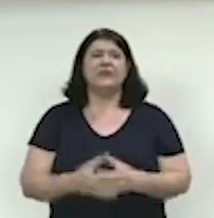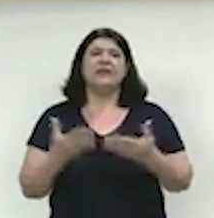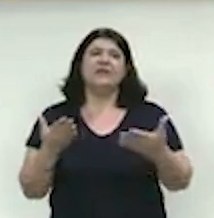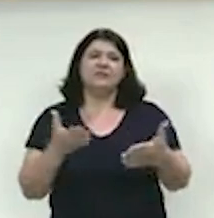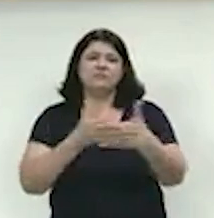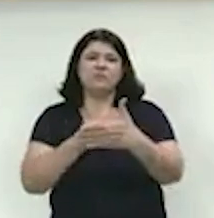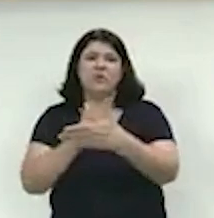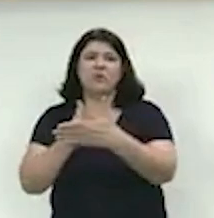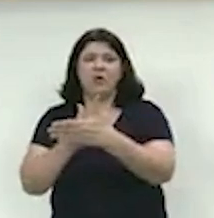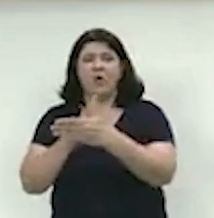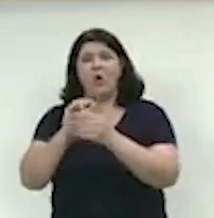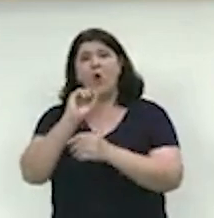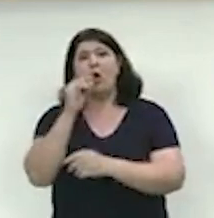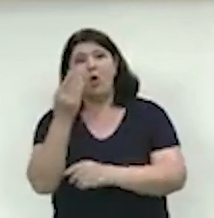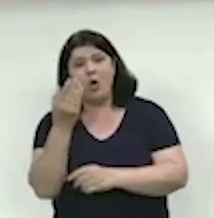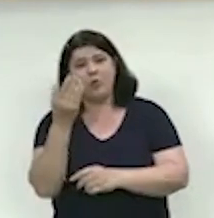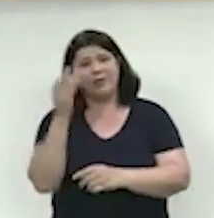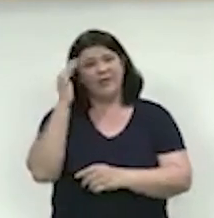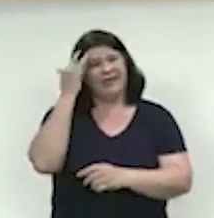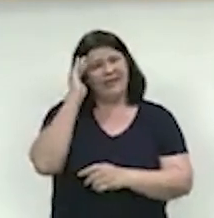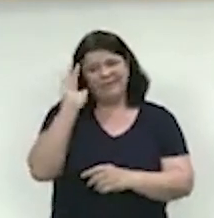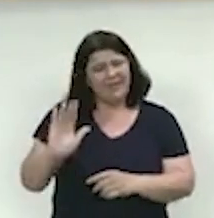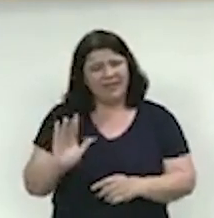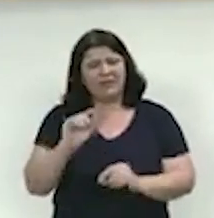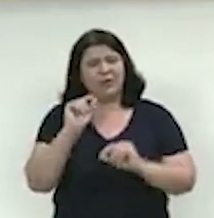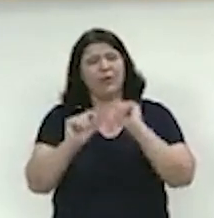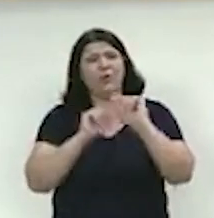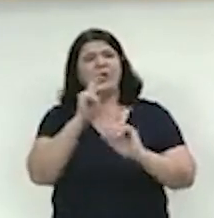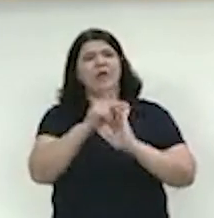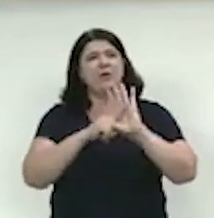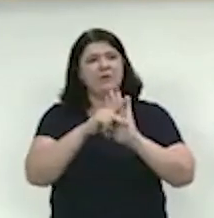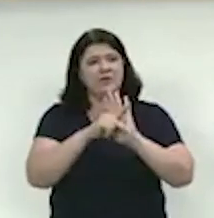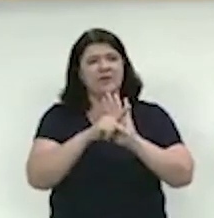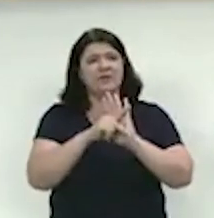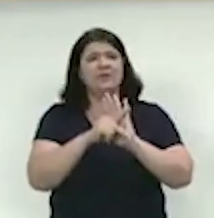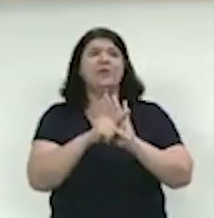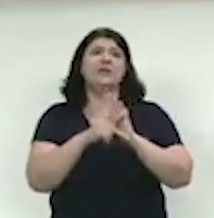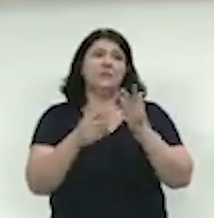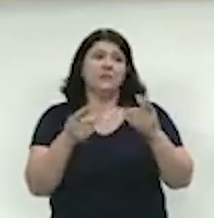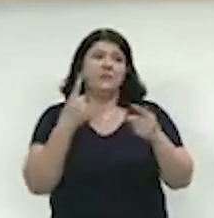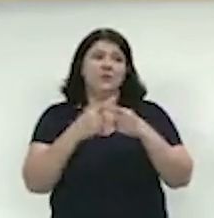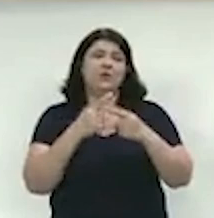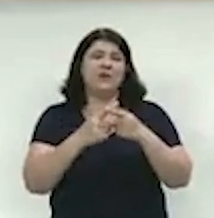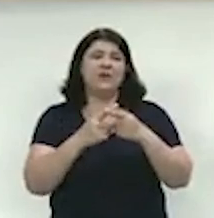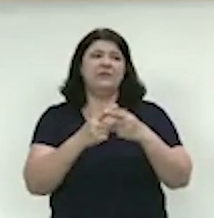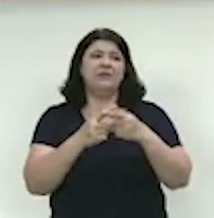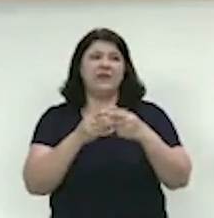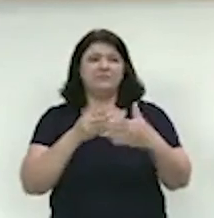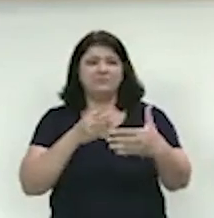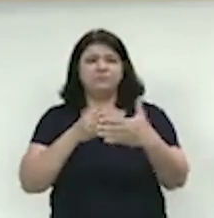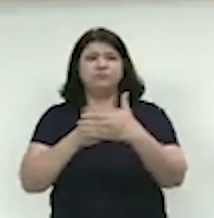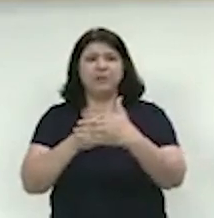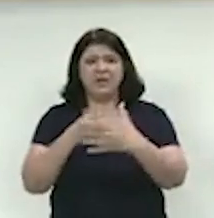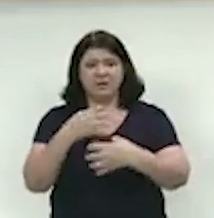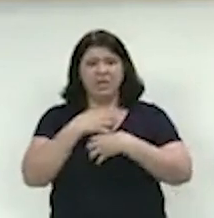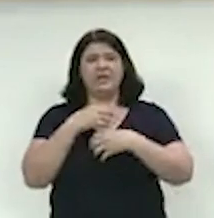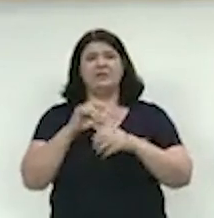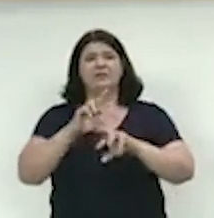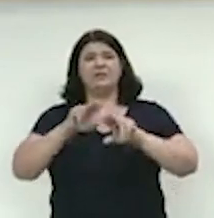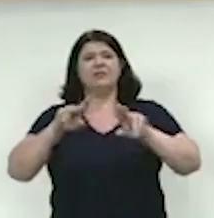entendam a importância do projeto, aprovem porque esse projeto com certeza irá impactar a vida de milhares de pré-grandenses.